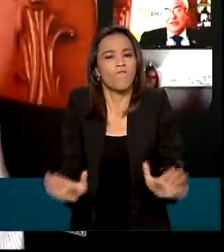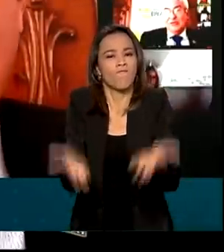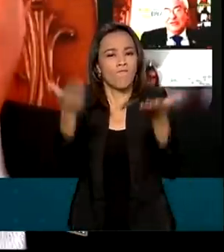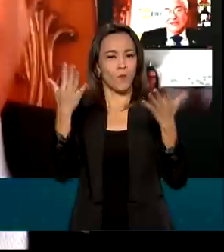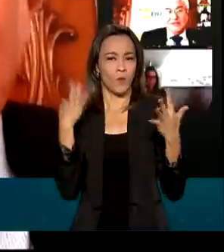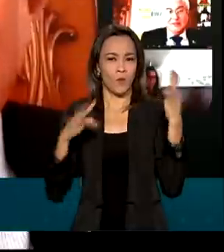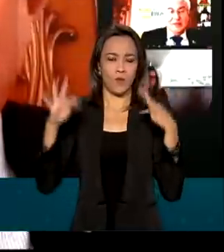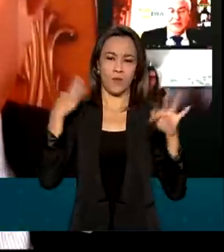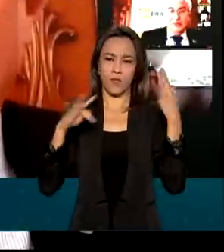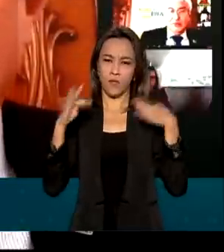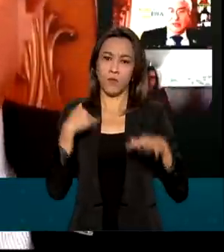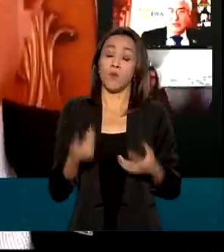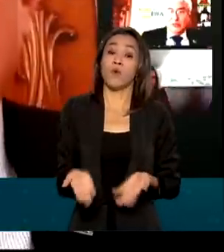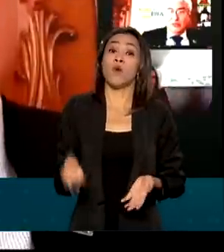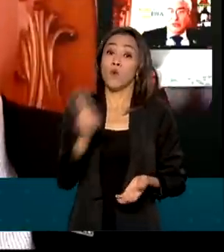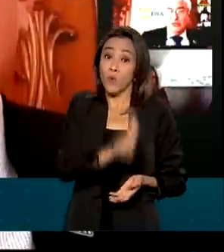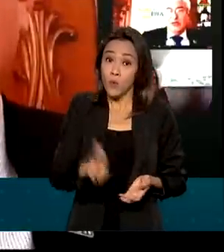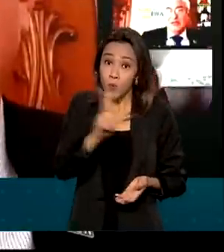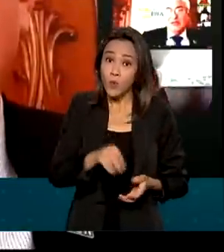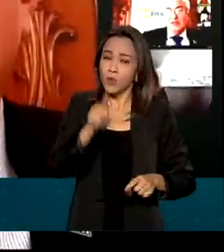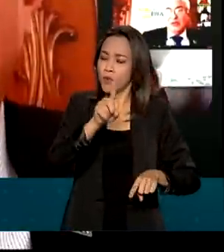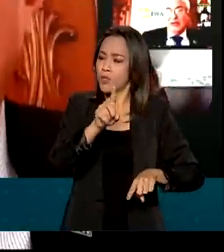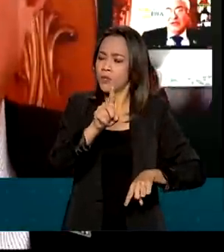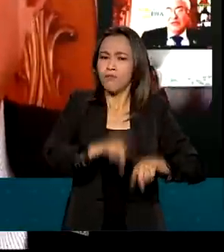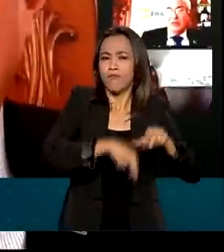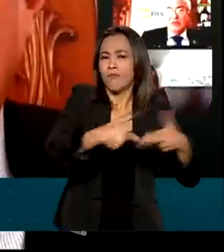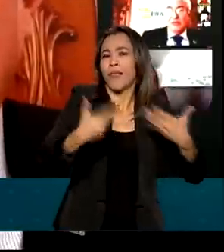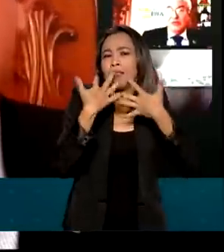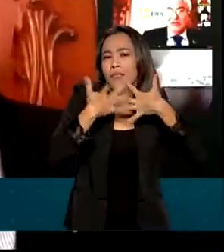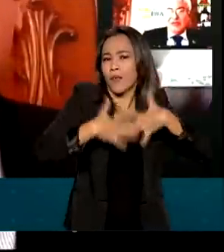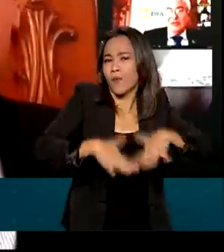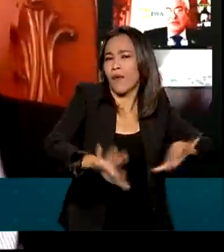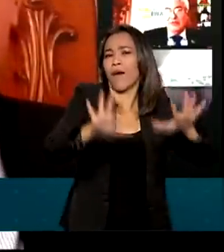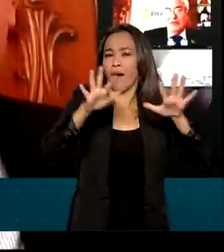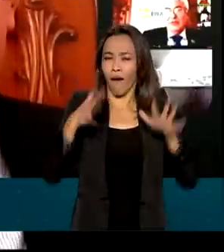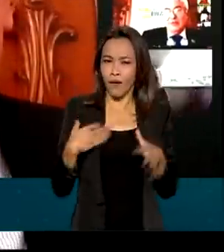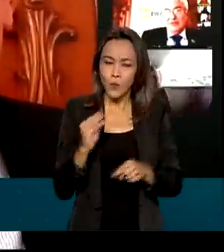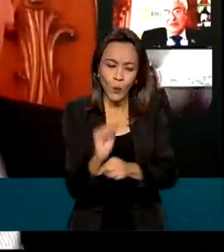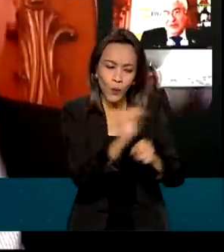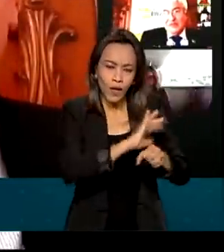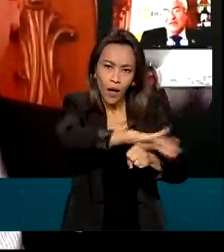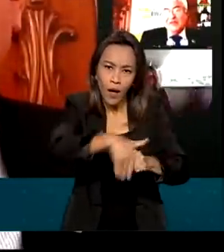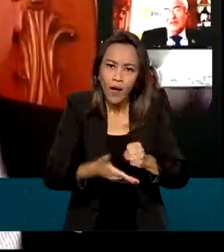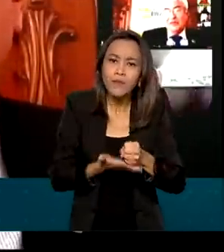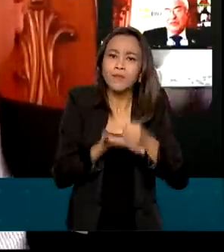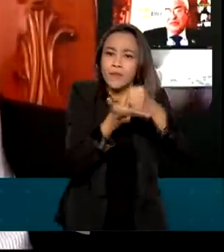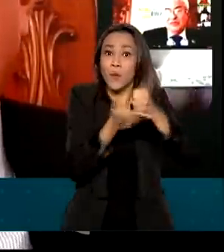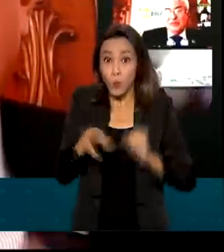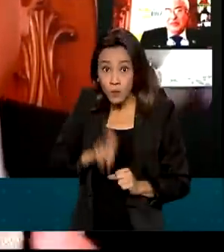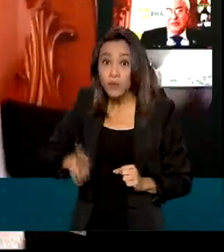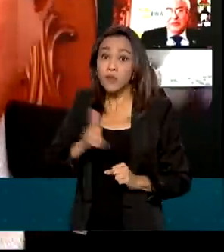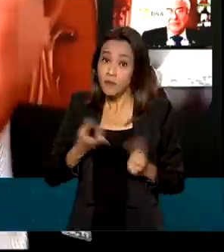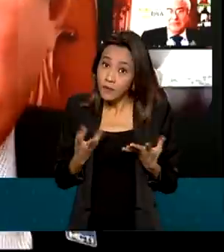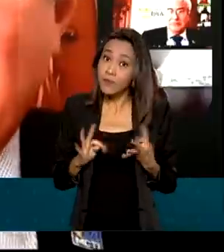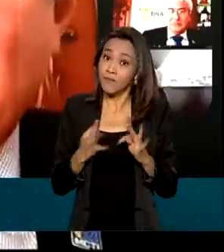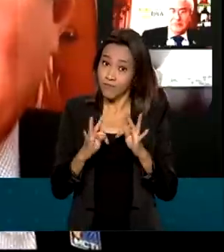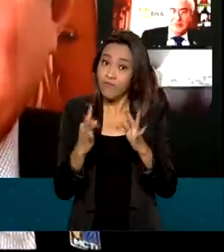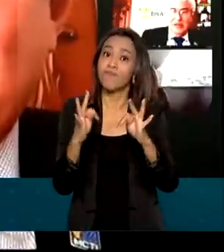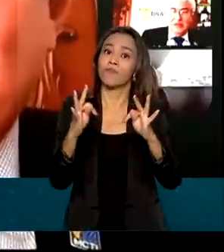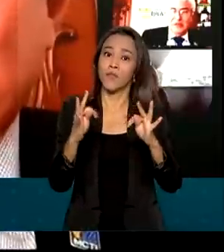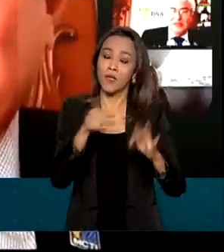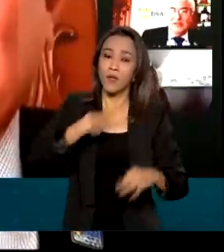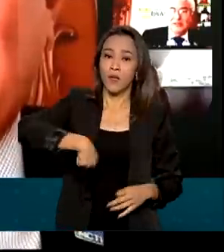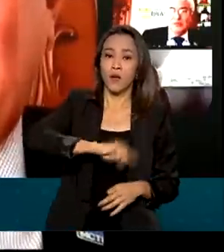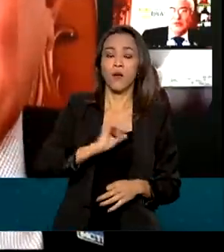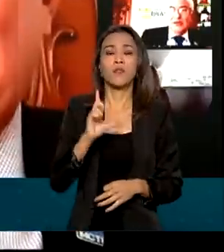utilização dos recursos naturais de forma sustentável através da tecnologia também para que